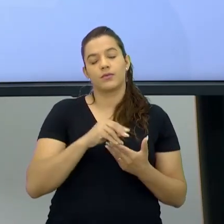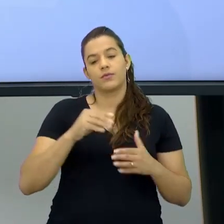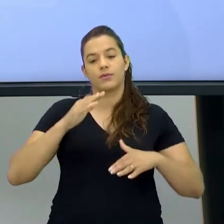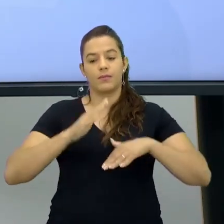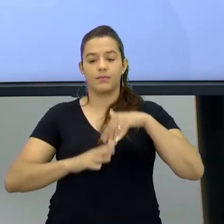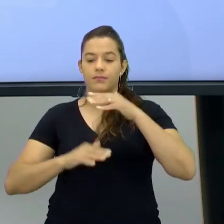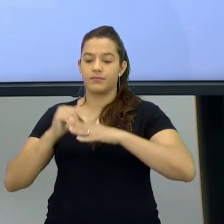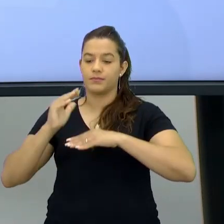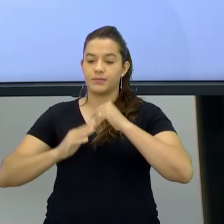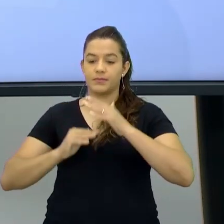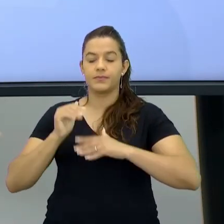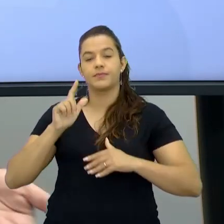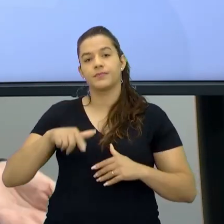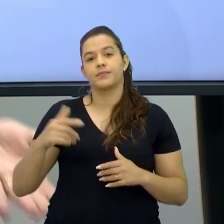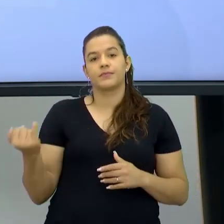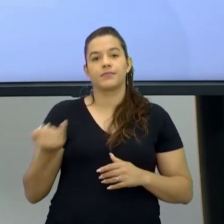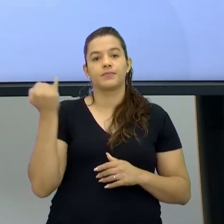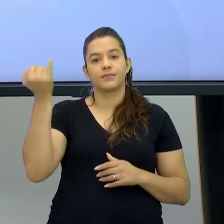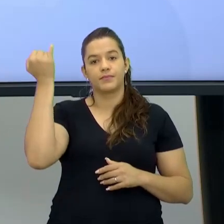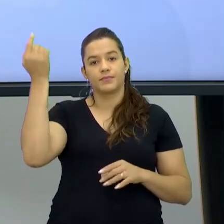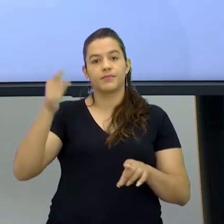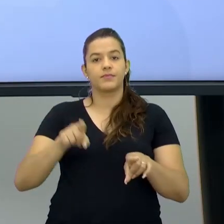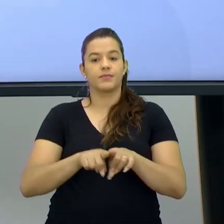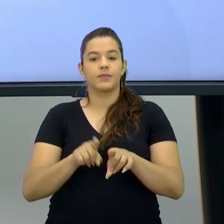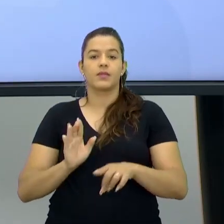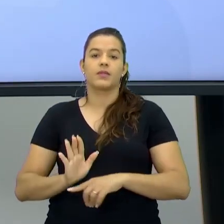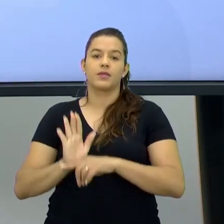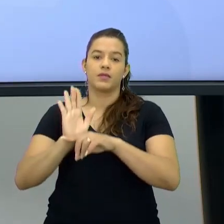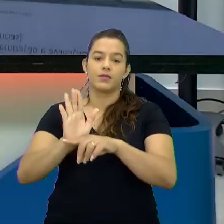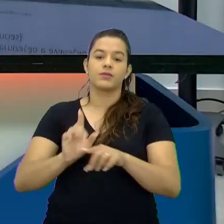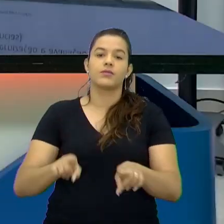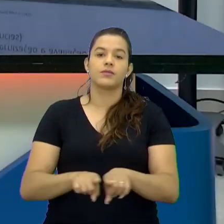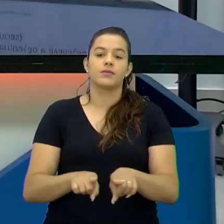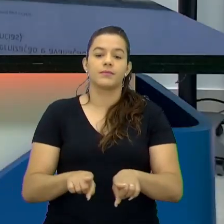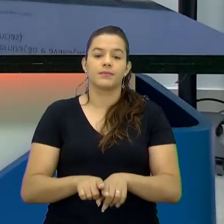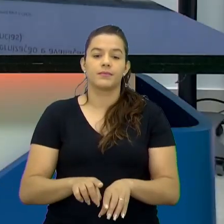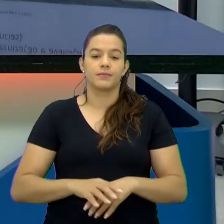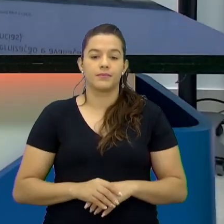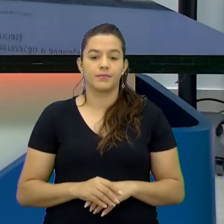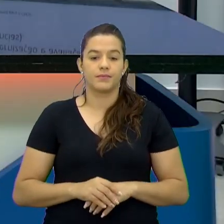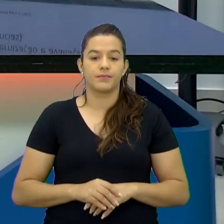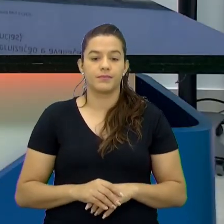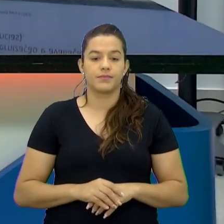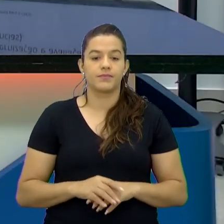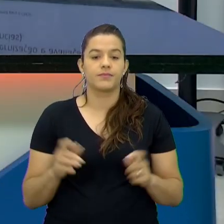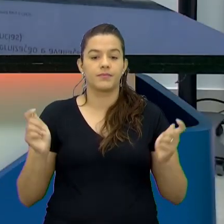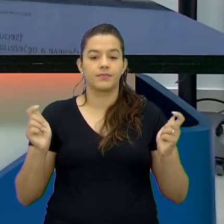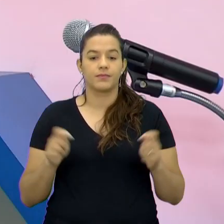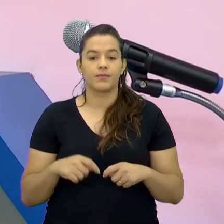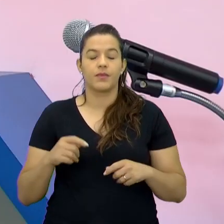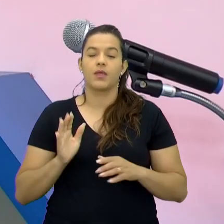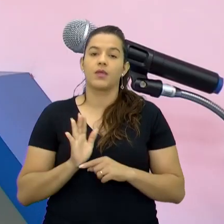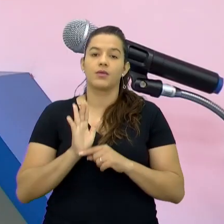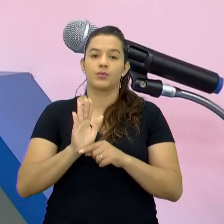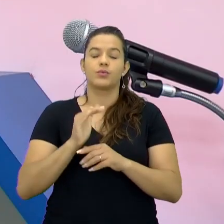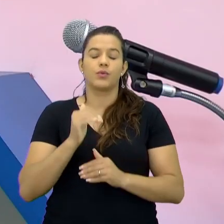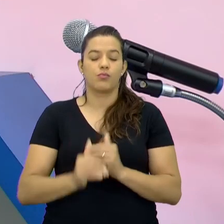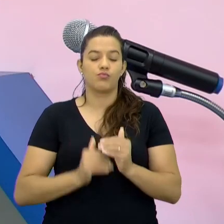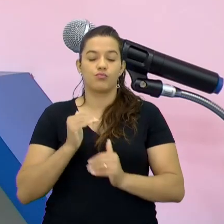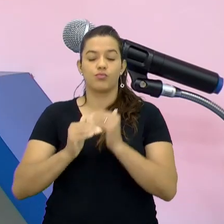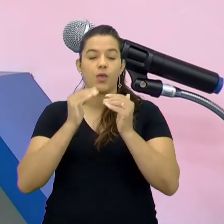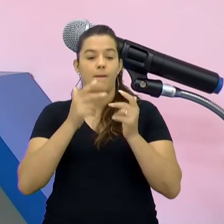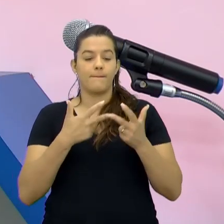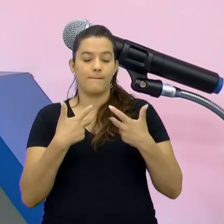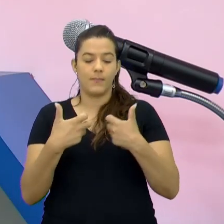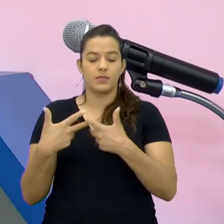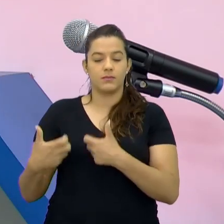importante E essa autoavaliação Já pode ajudar aí Na avaliação mesmo Pode Pode E ajuda no crescimento No desenvolvimento Nas percepções Do